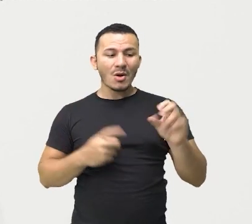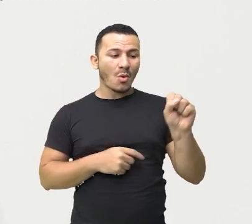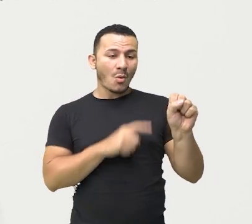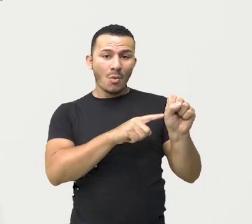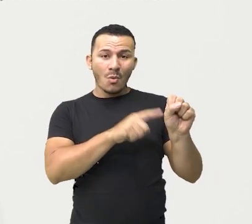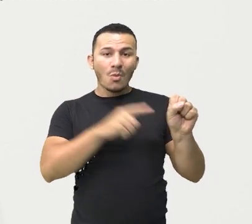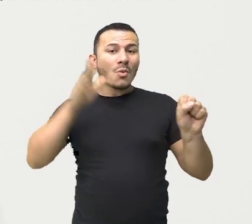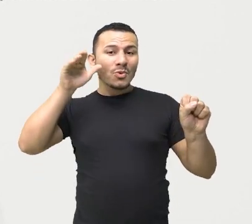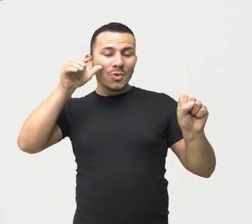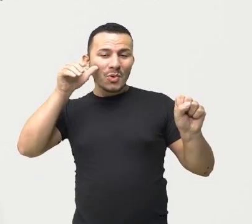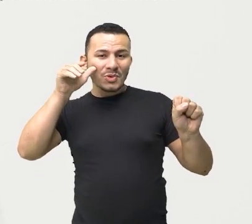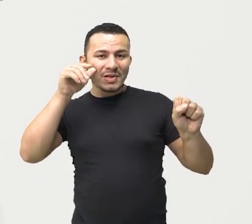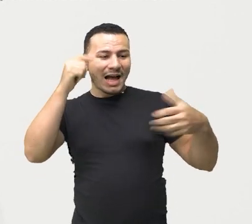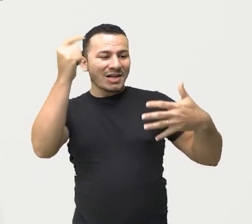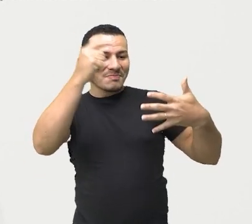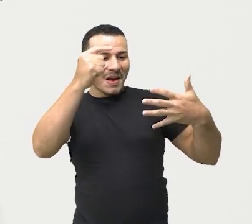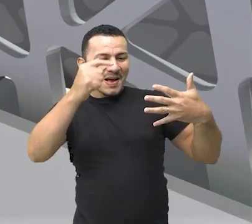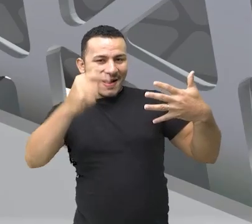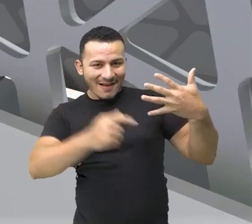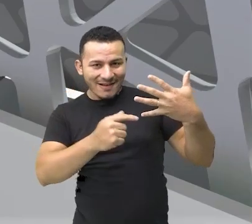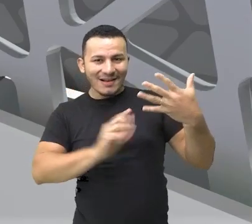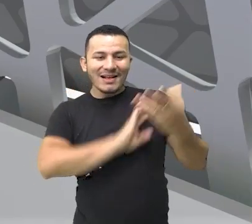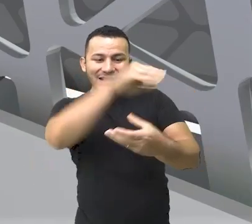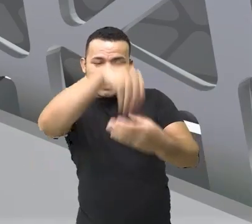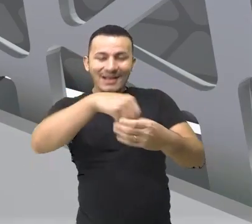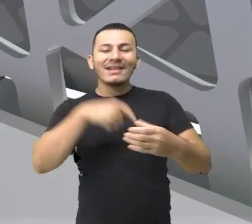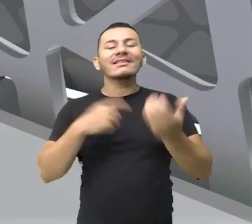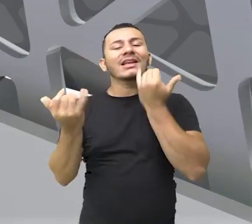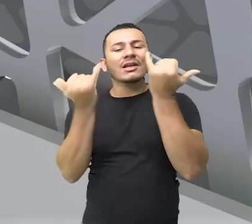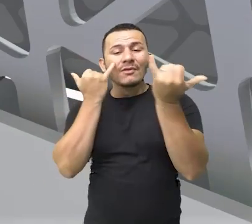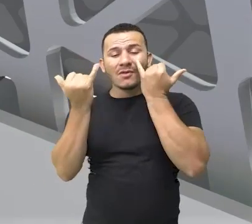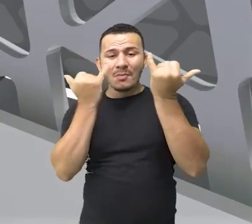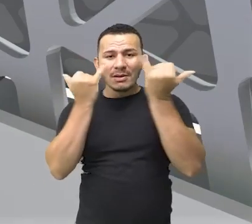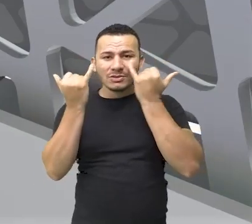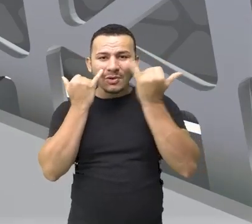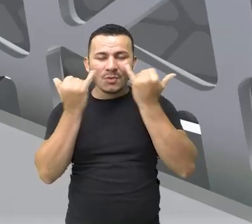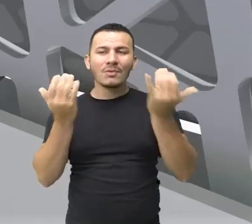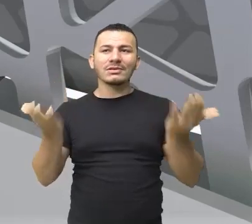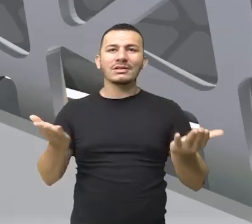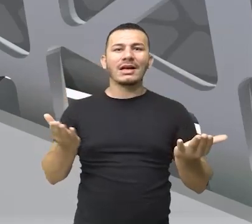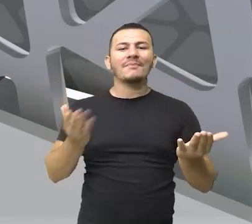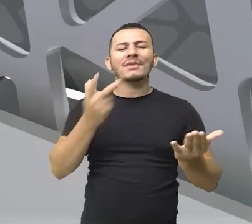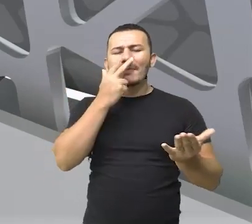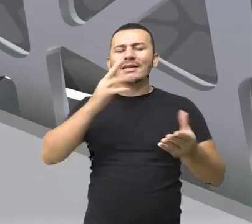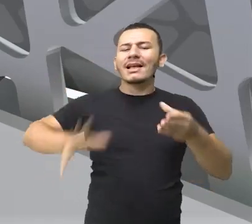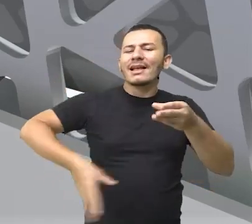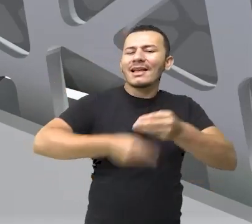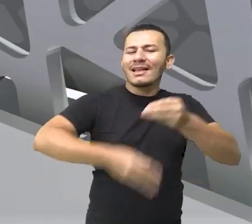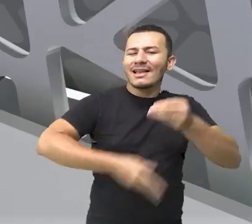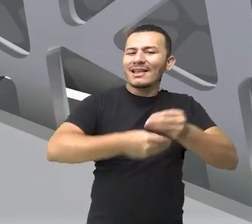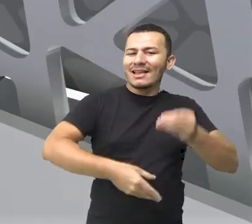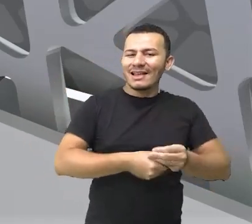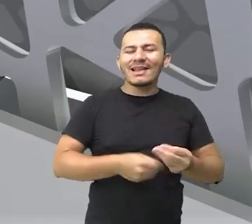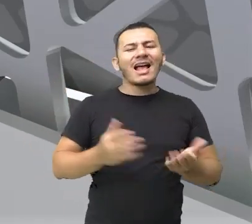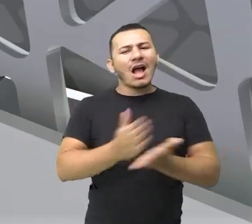curiosidades, oito fatos curiosos, traz informações para a gente, certo? Informações que são extras, que não estão muitas vezes registradas em